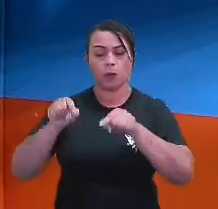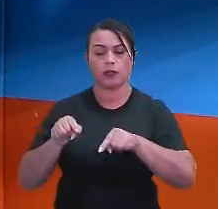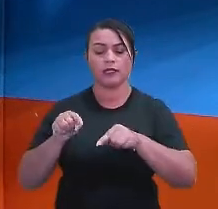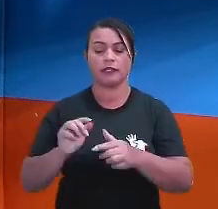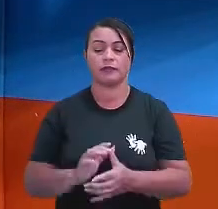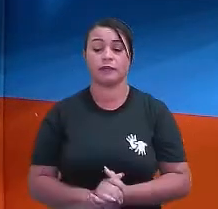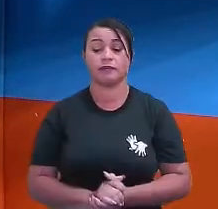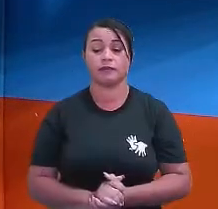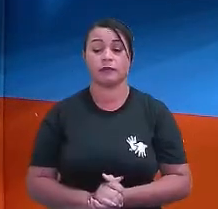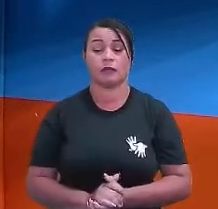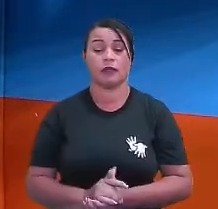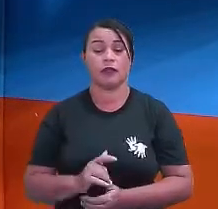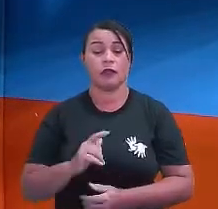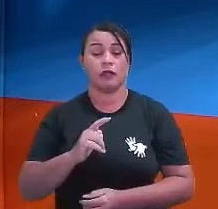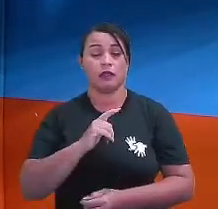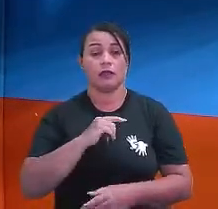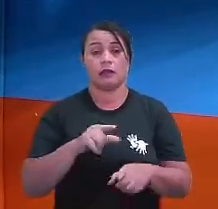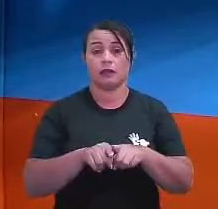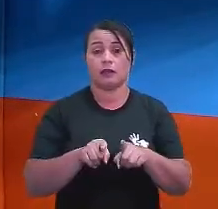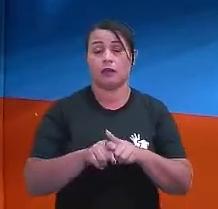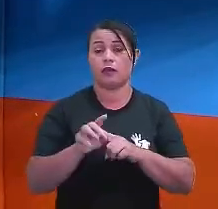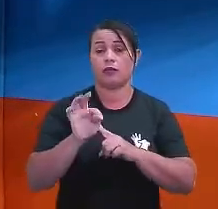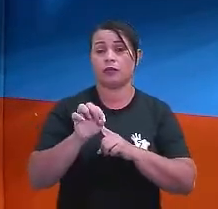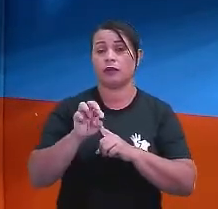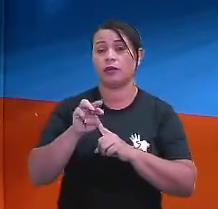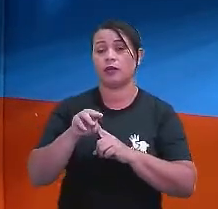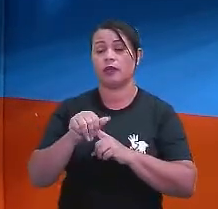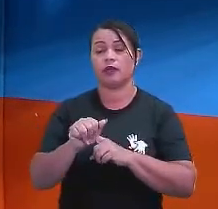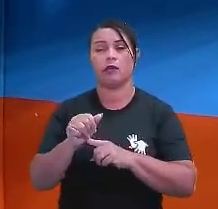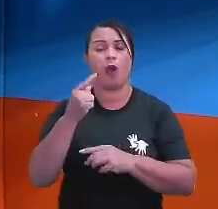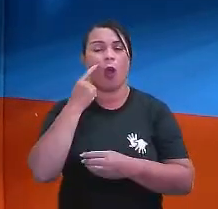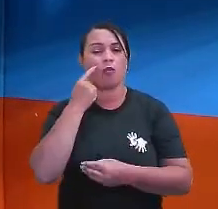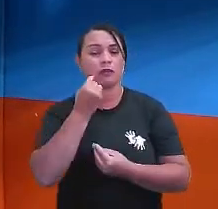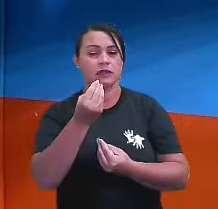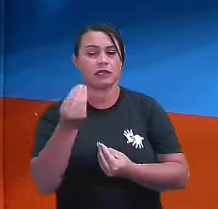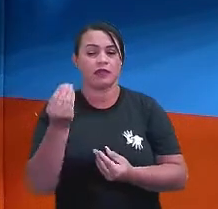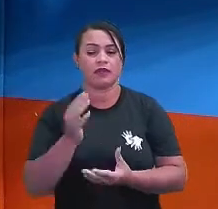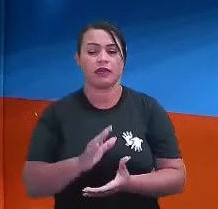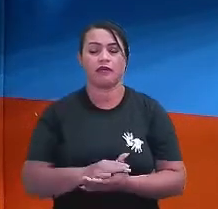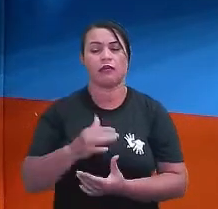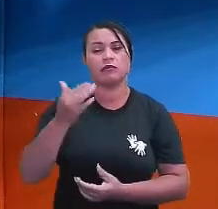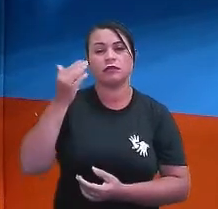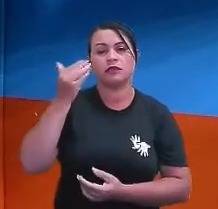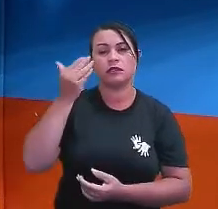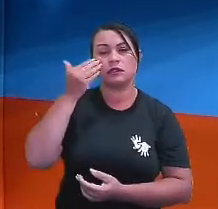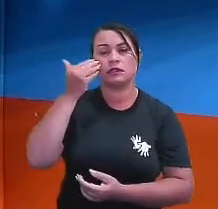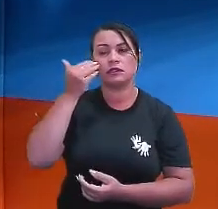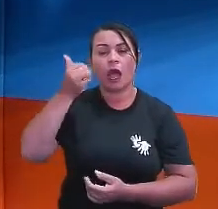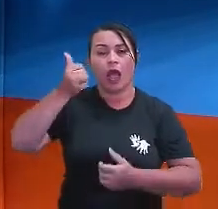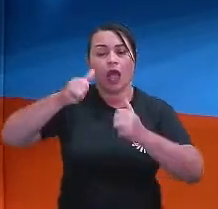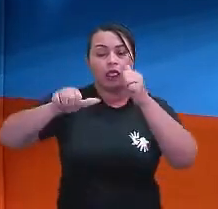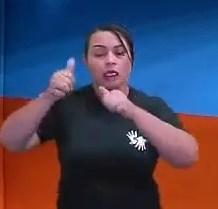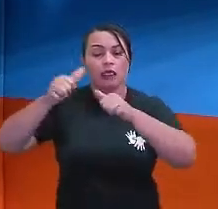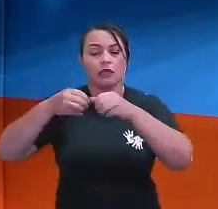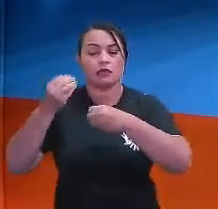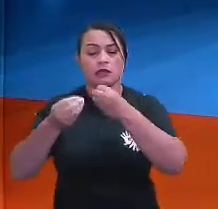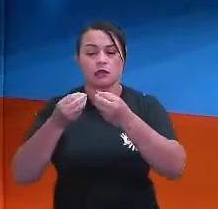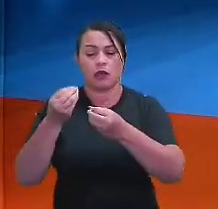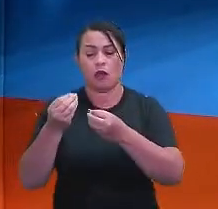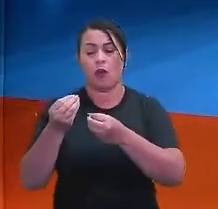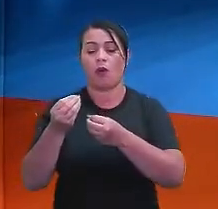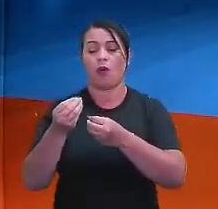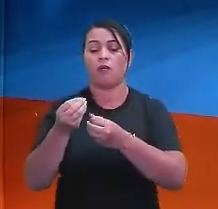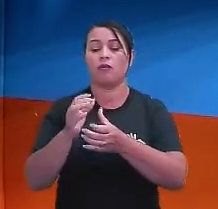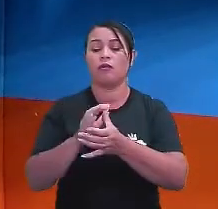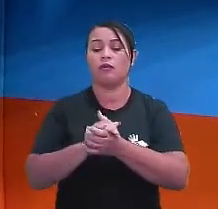De acordo com o Teorema, temos as seguintes situações. Vamos analisar aqui, ó. De acordo com o Teorema